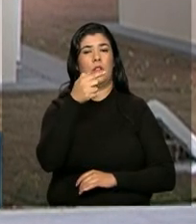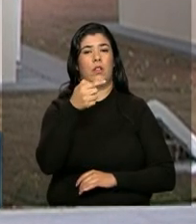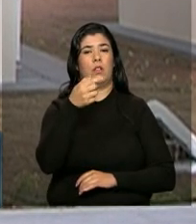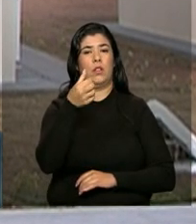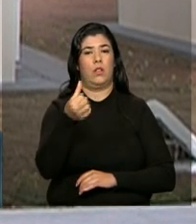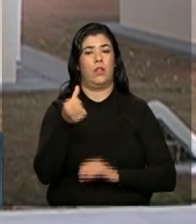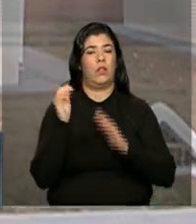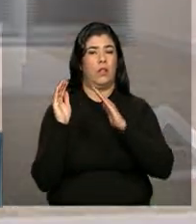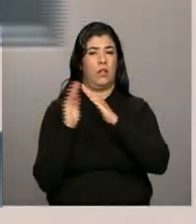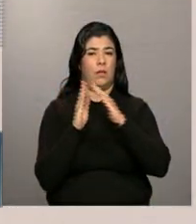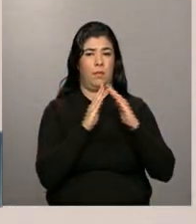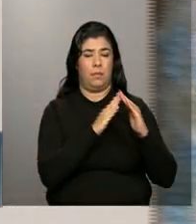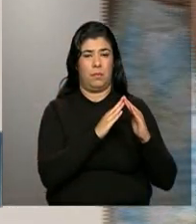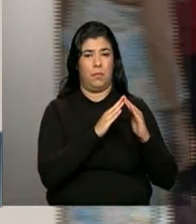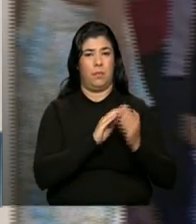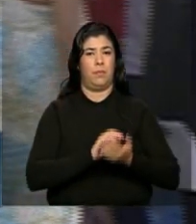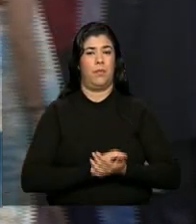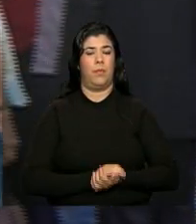unidades.